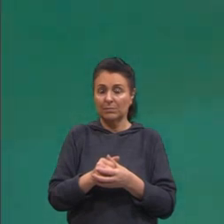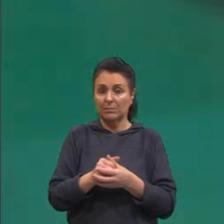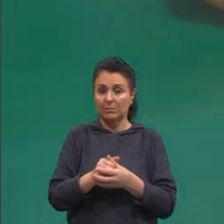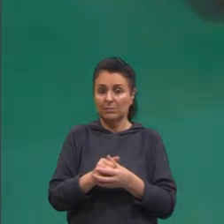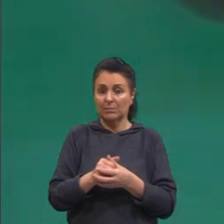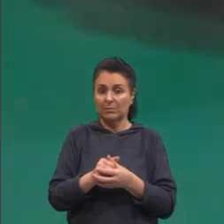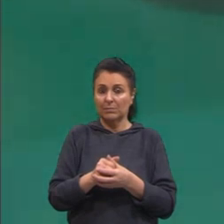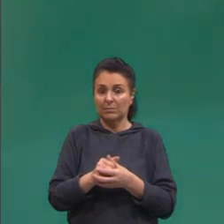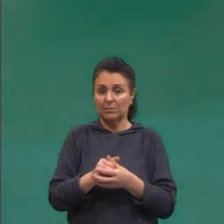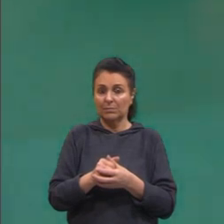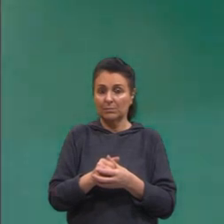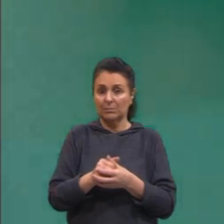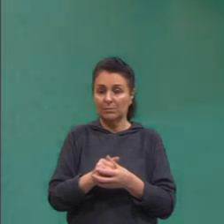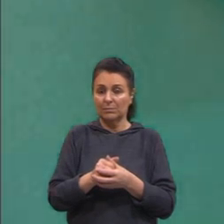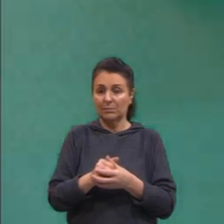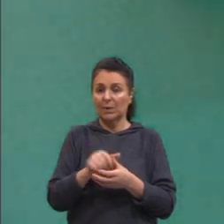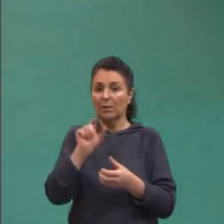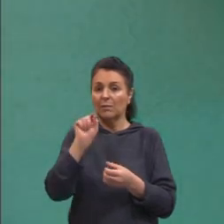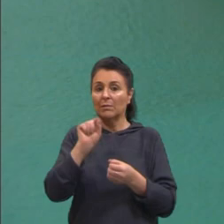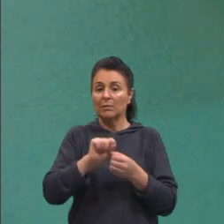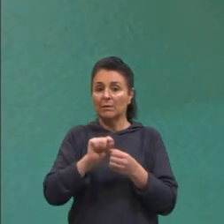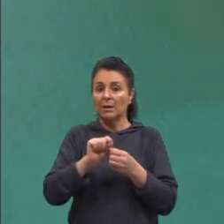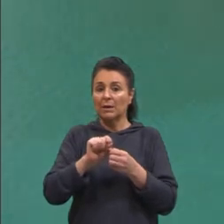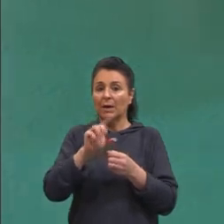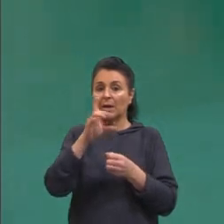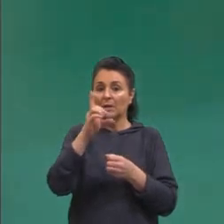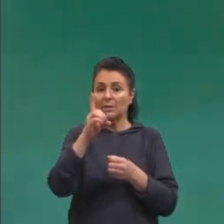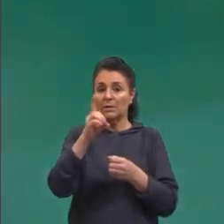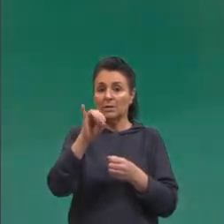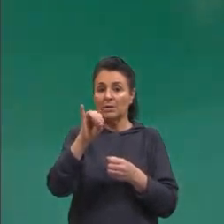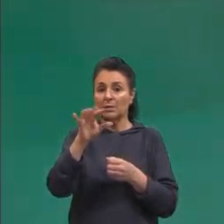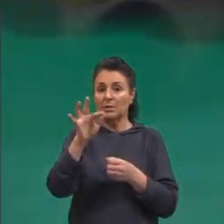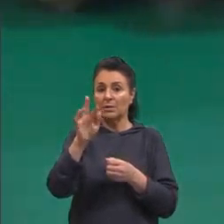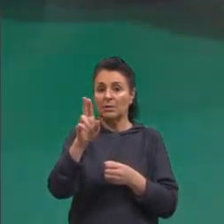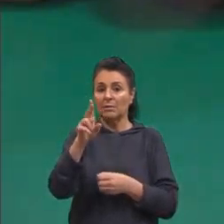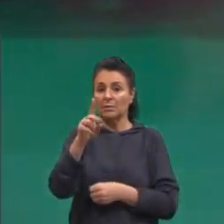Pronto. Vamos fazer o que mesmo? A difusão simples.